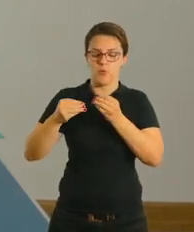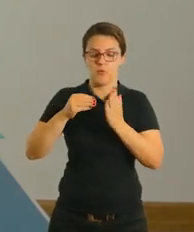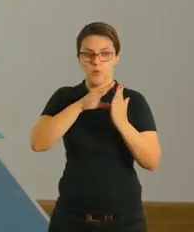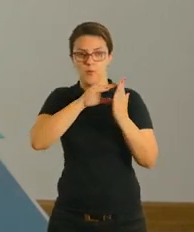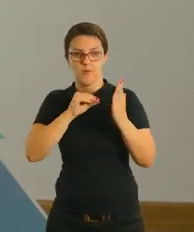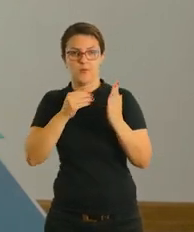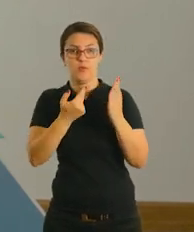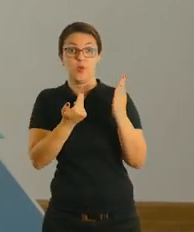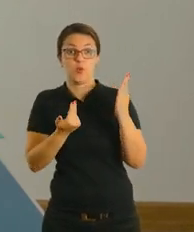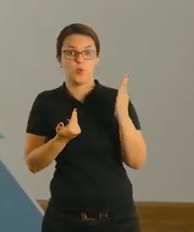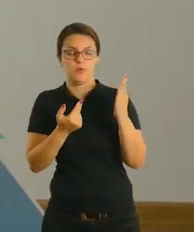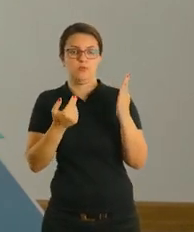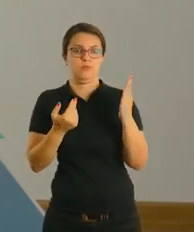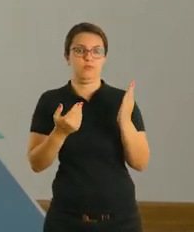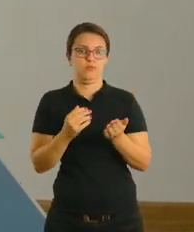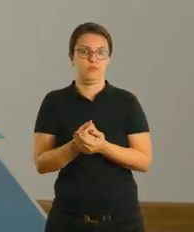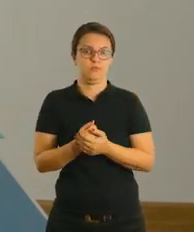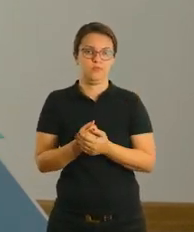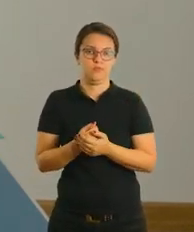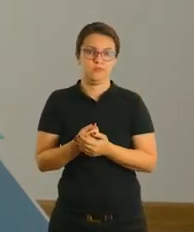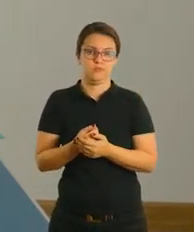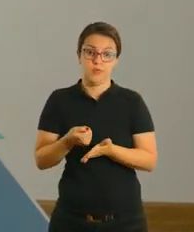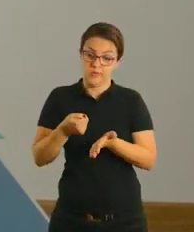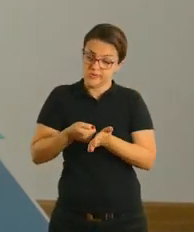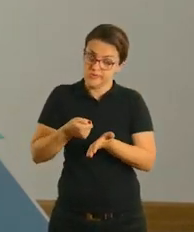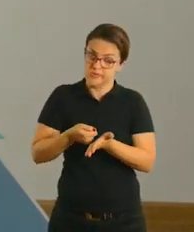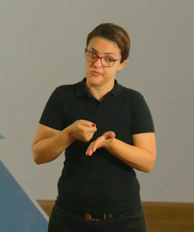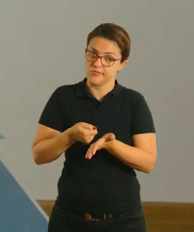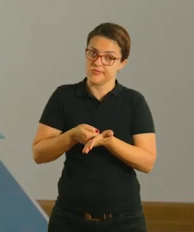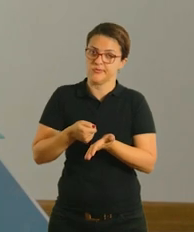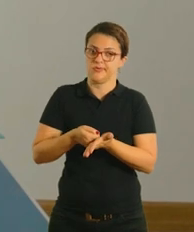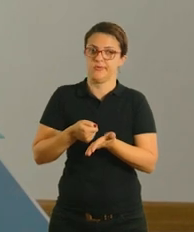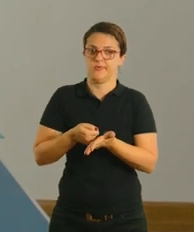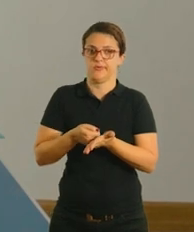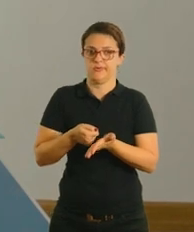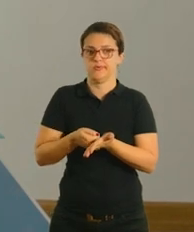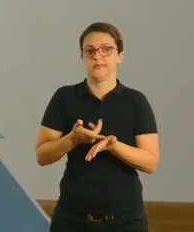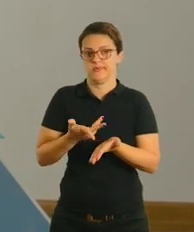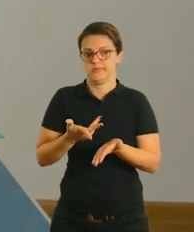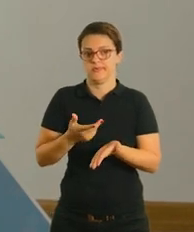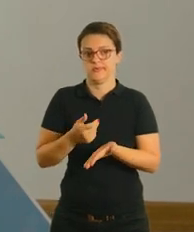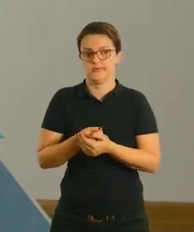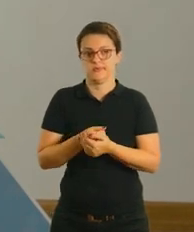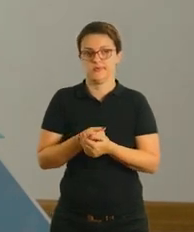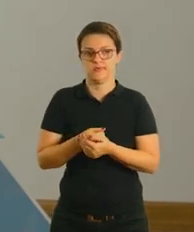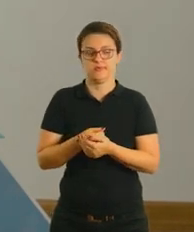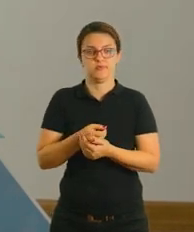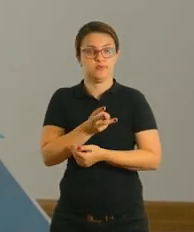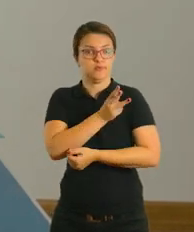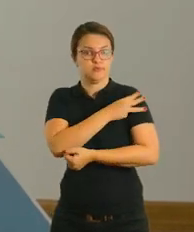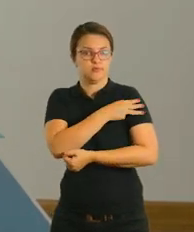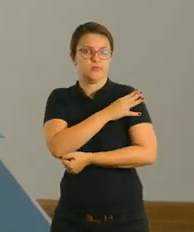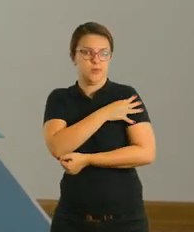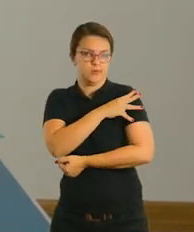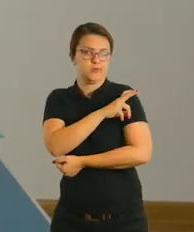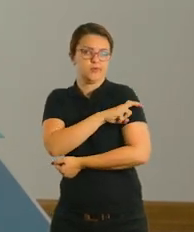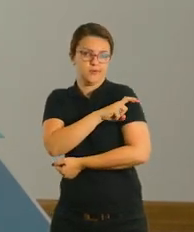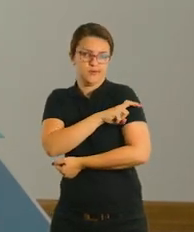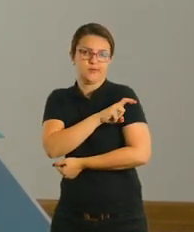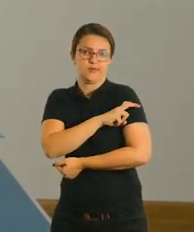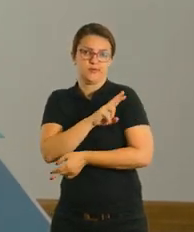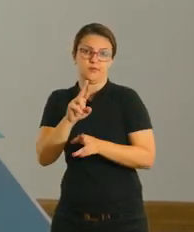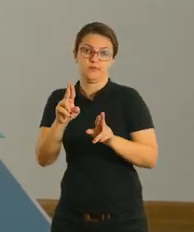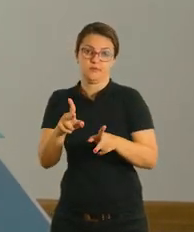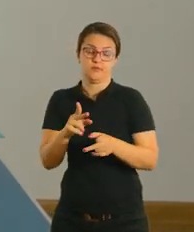execução da posição. Então, essa é a exigência que você vai ter que ter dos terceiros aos quintos